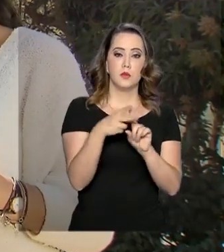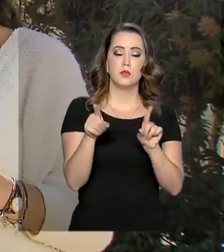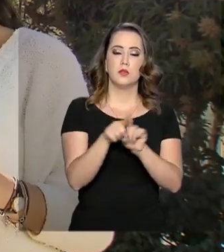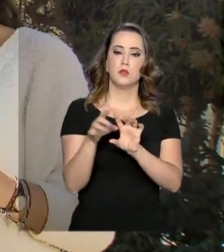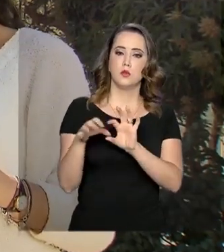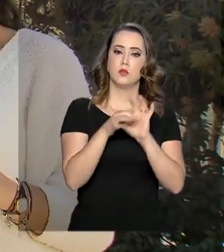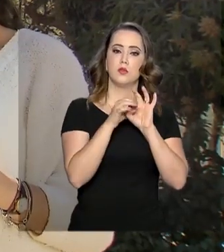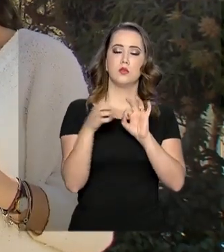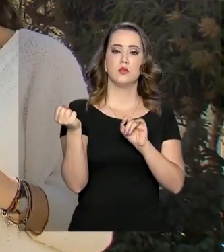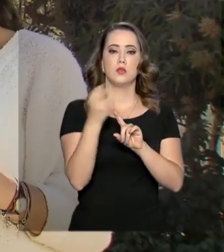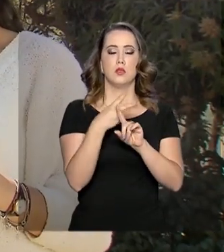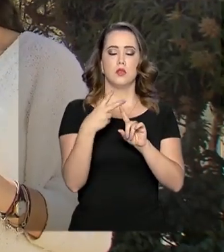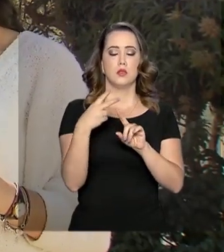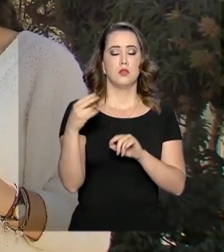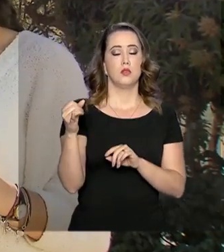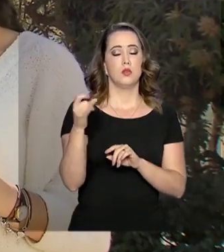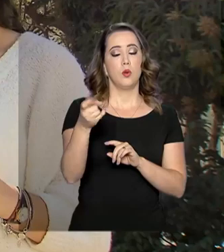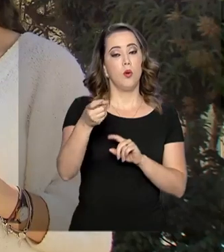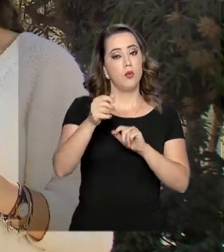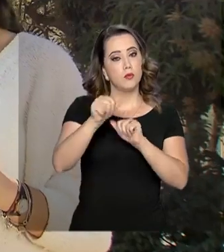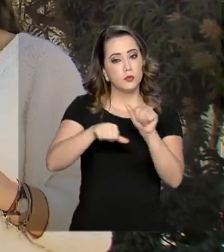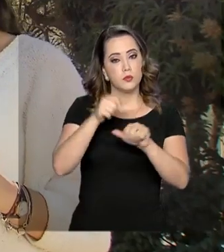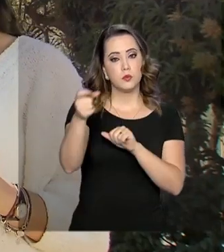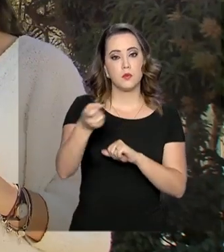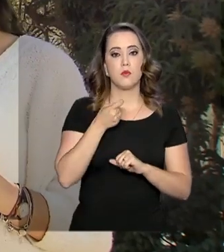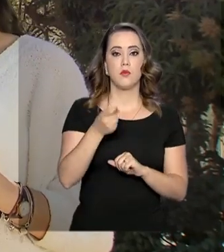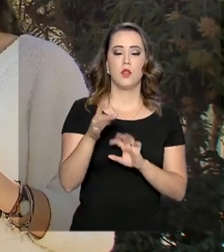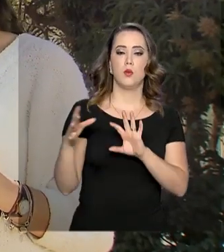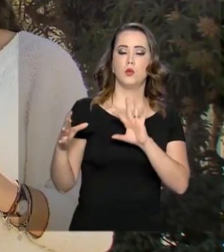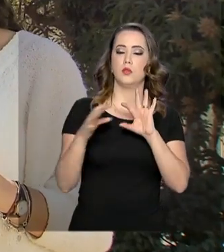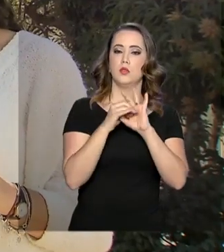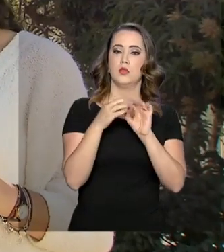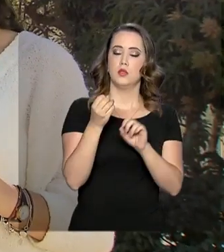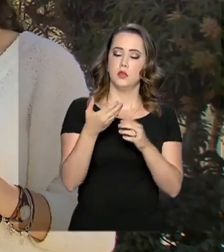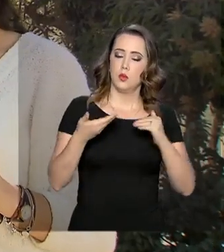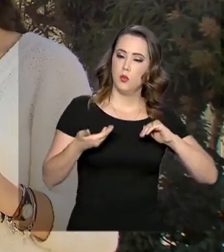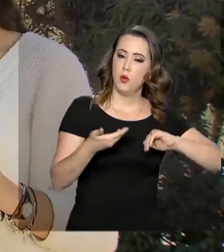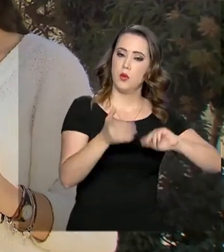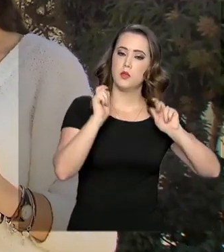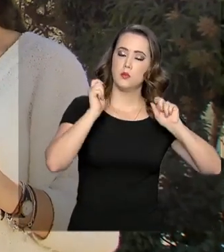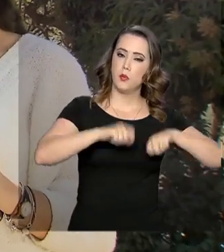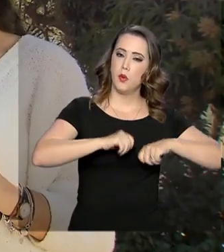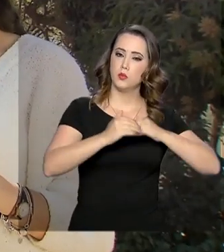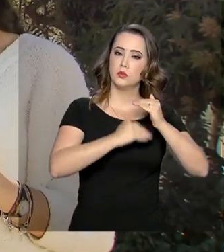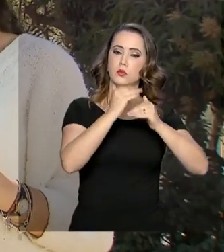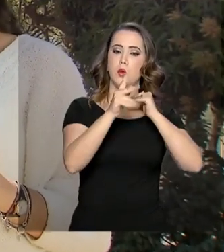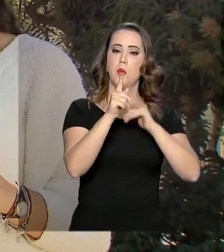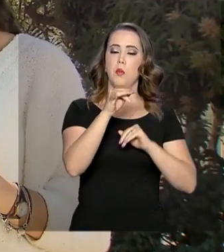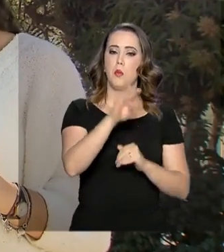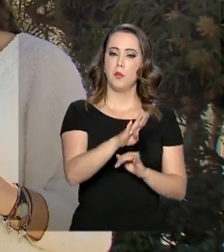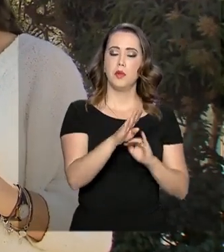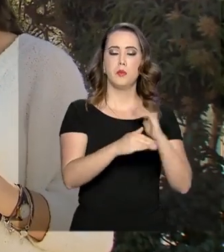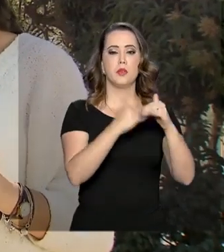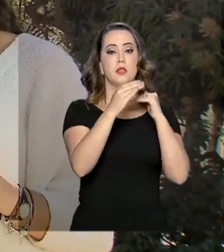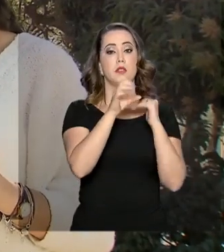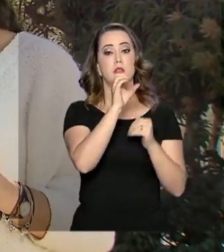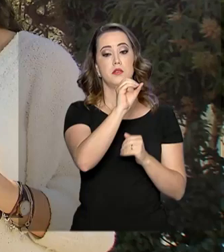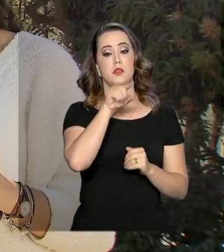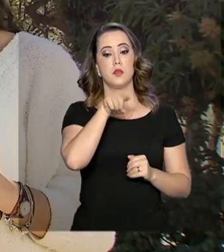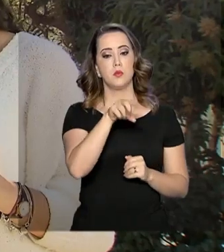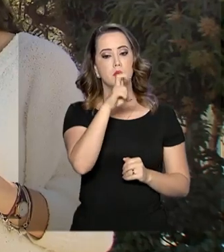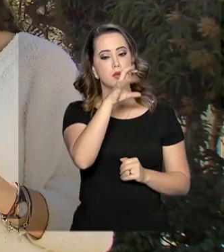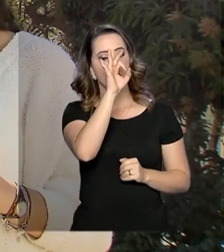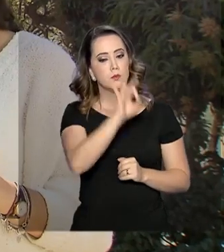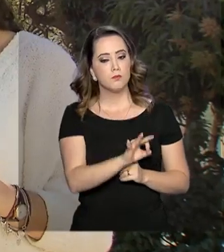tributária, que deve ser encaminhada em breve ao Congresso Nacional, tem o poder de fazer o PIB crescer 0,5 ponto